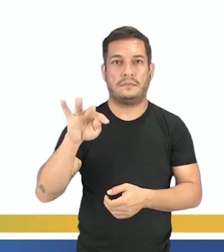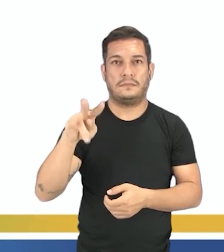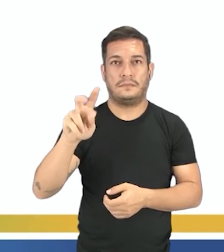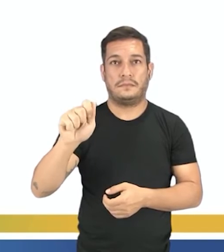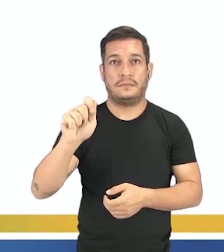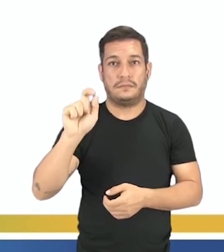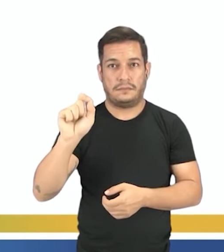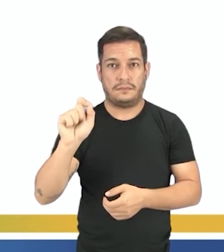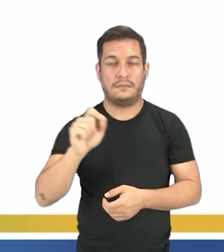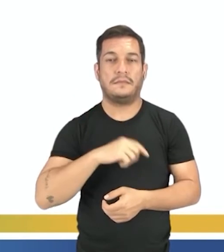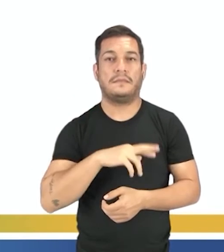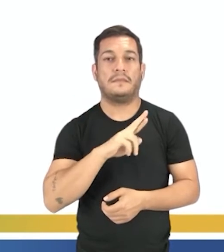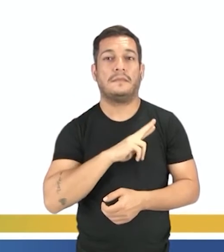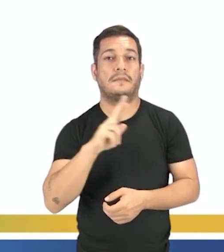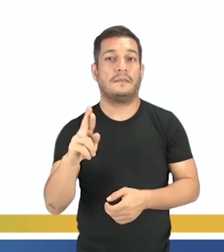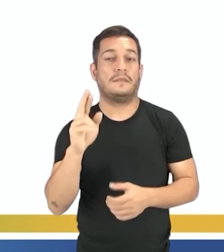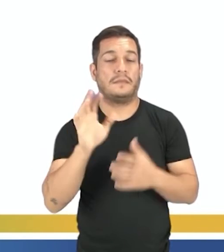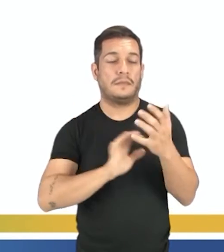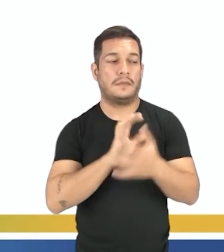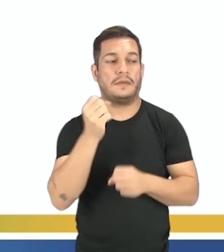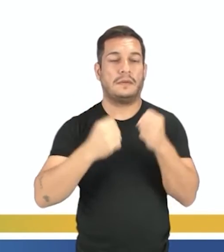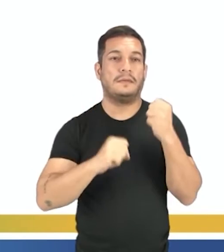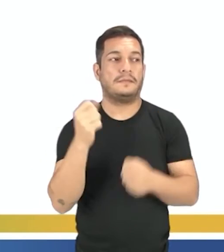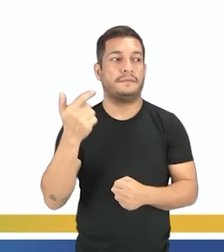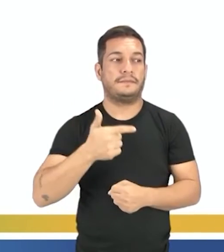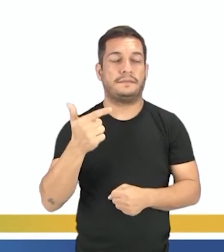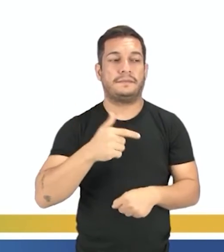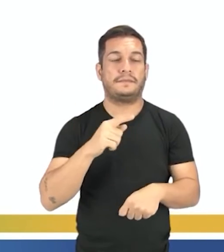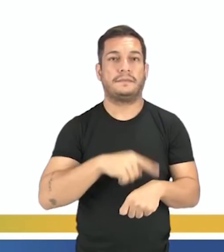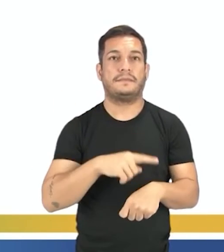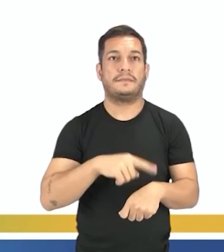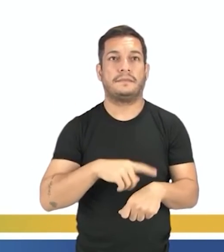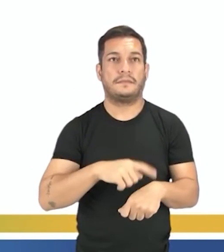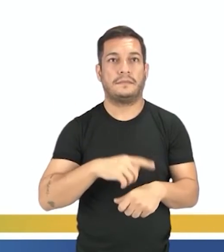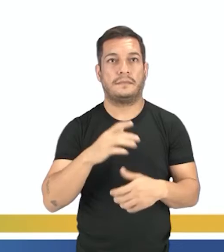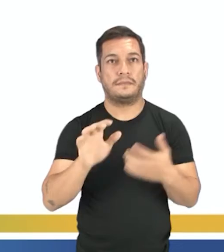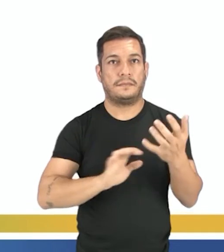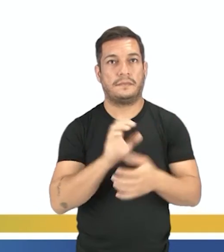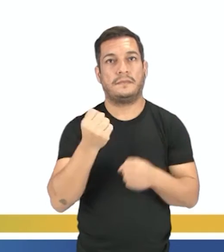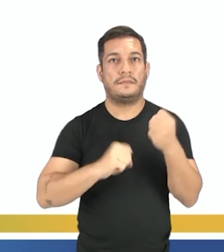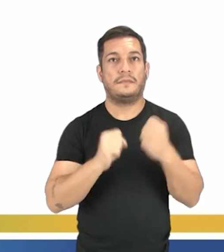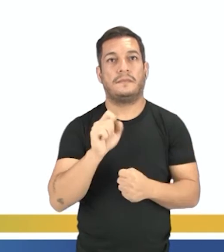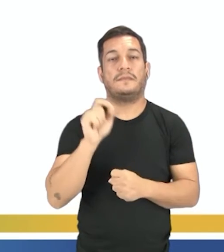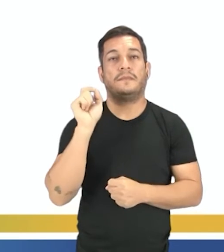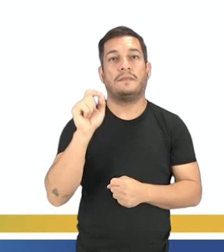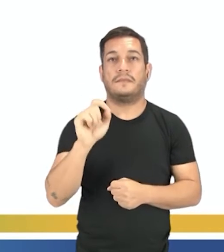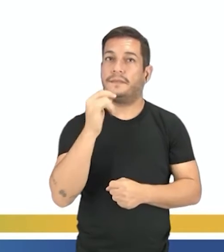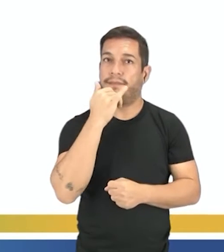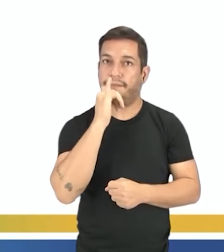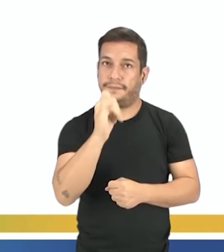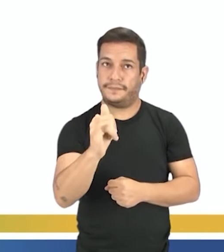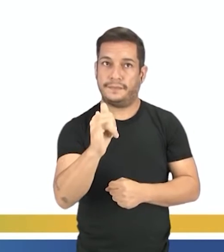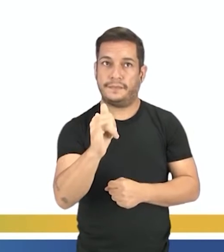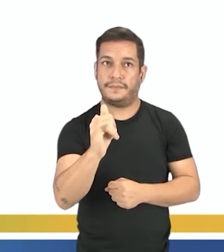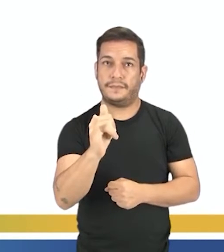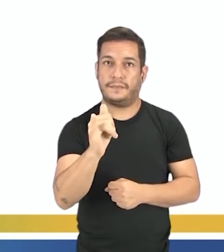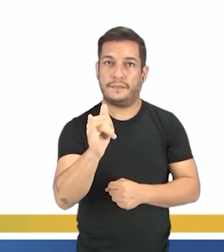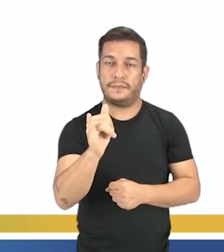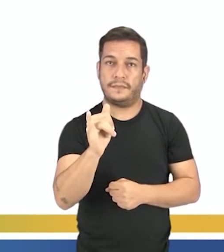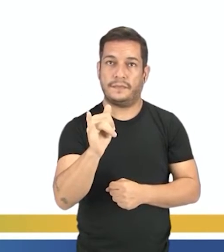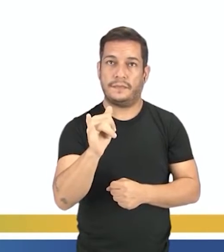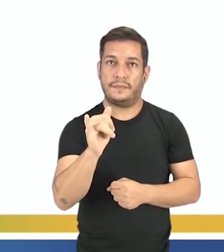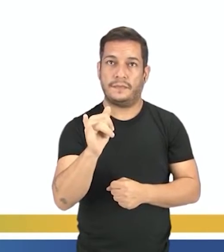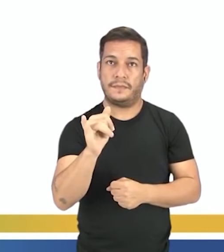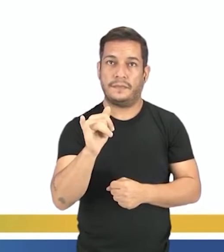da Revolução Industrial. A segunda fase da Revolução Industrial é marcada pela eletricidade